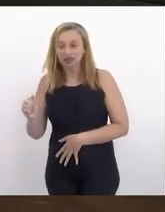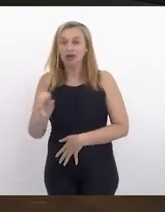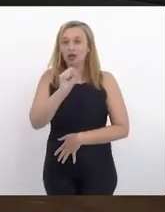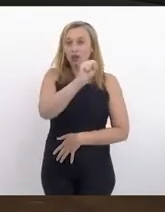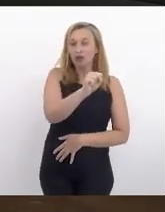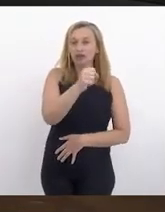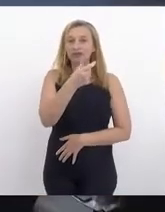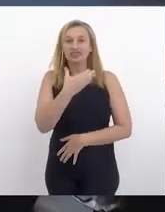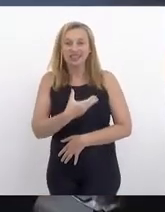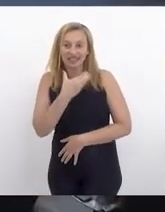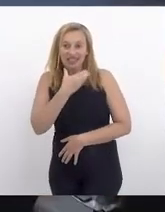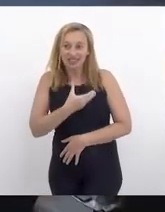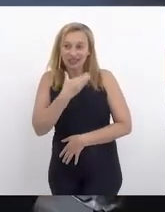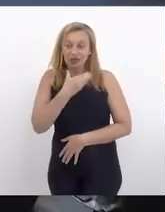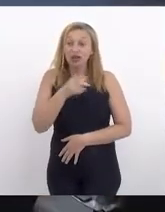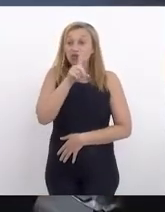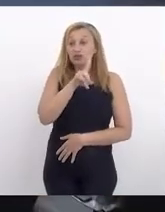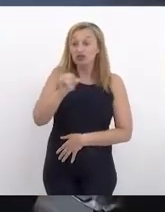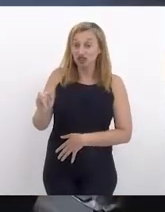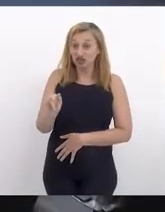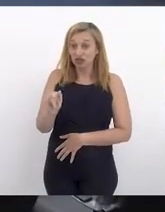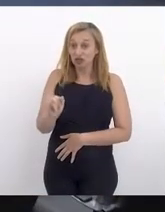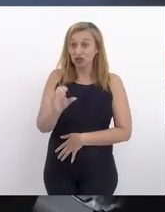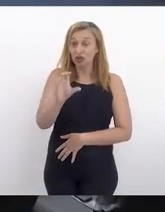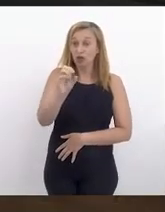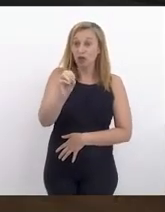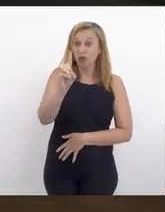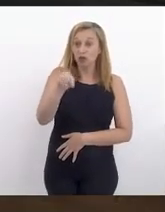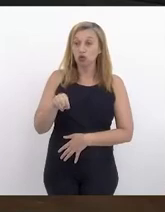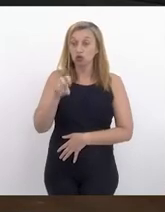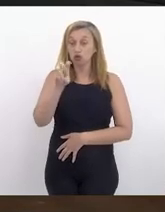de dezembro, é o dia de Oxum.